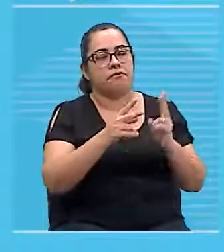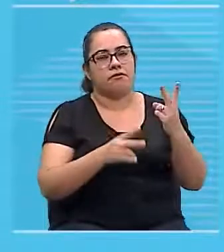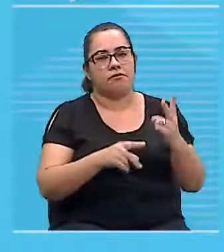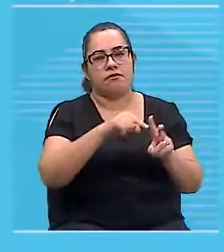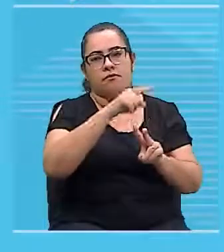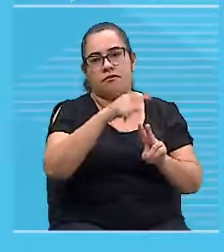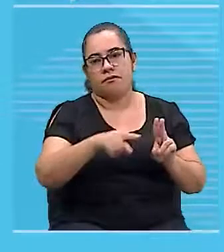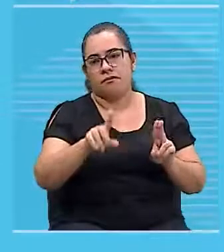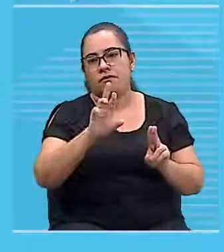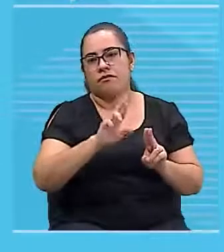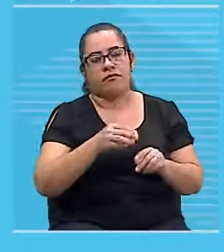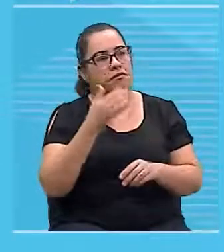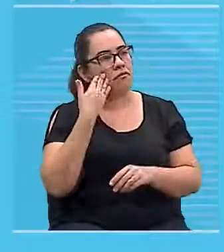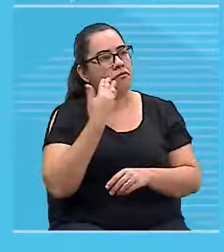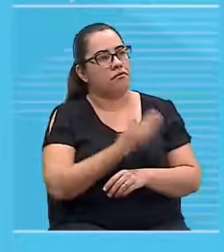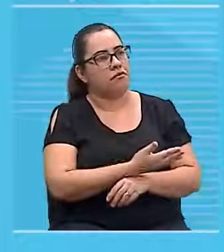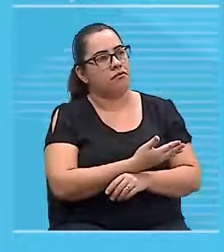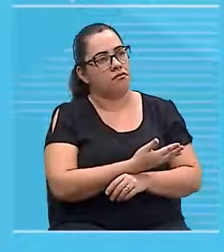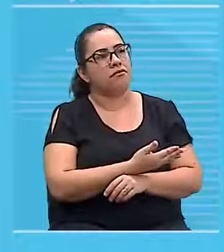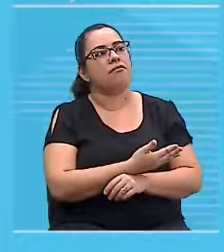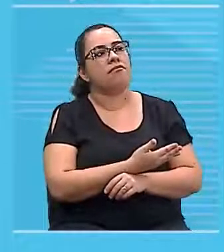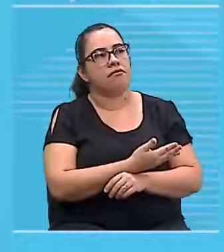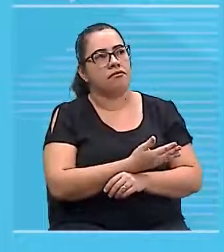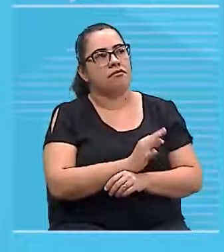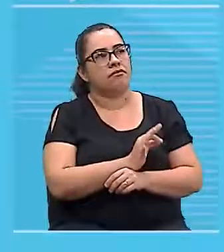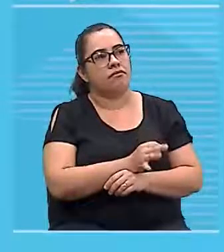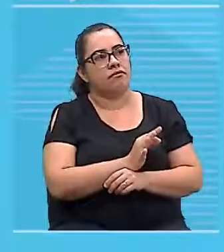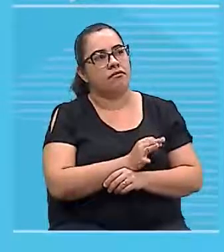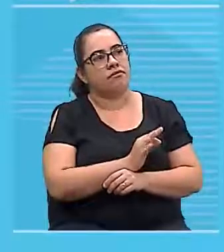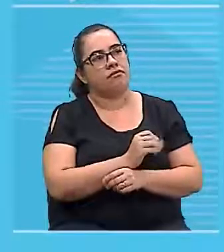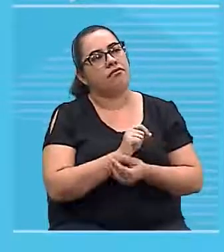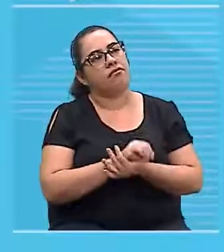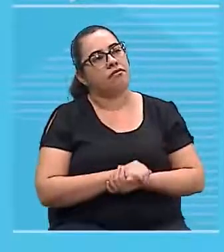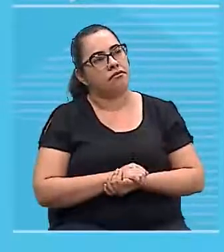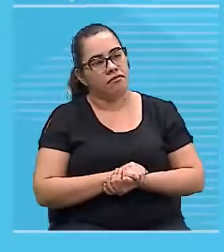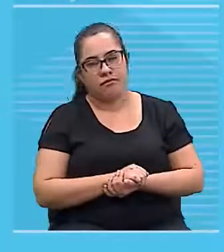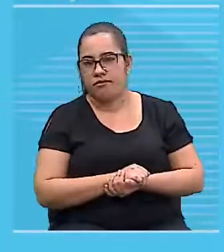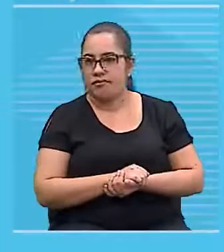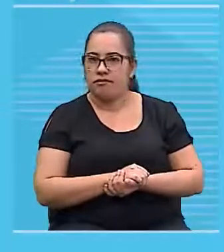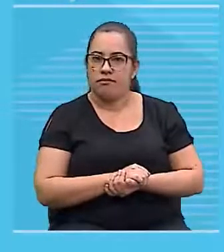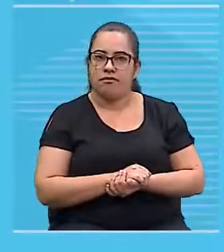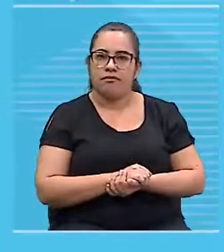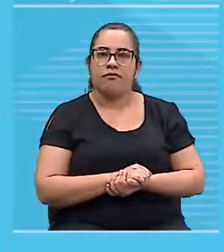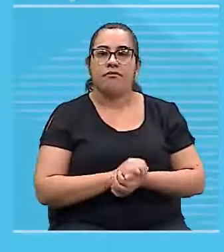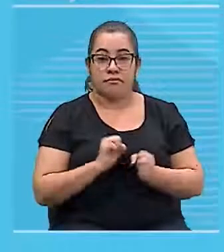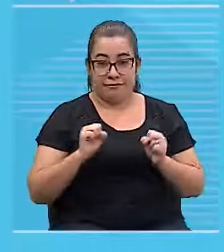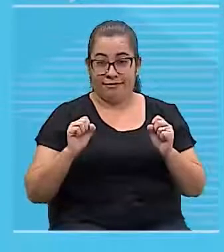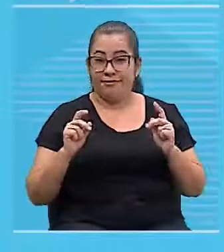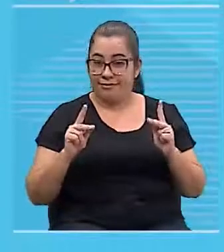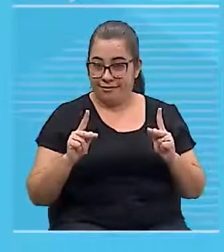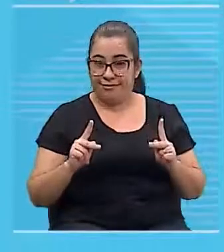r. Duas vezes o raio vezes pi. Bom?